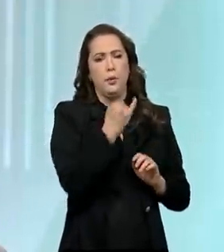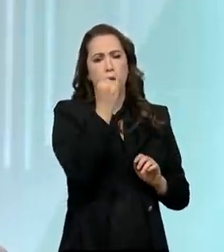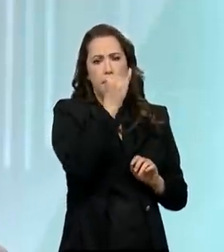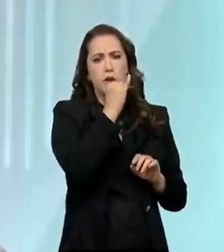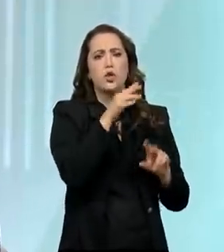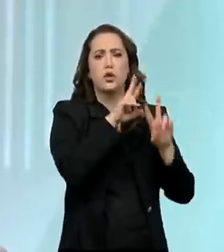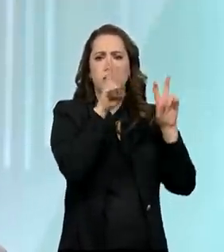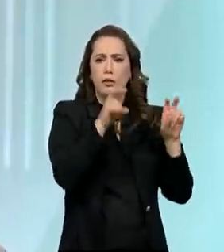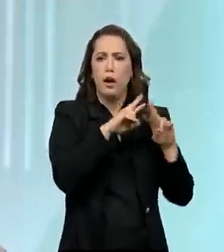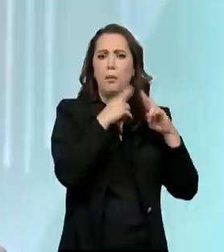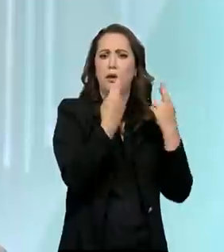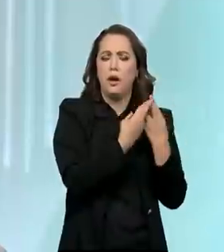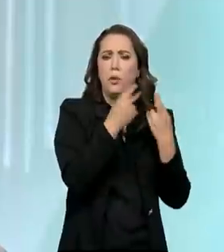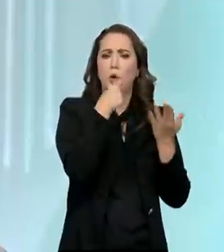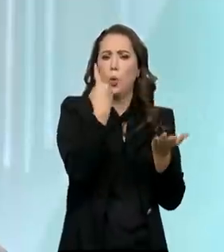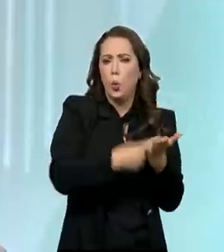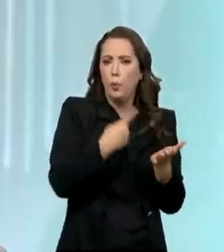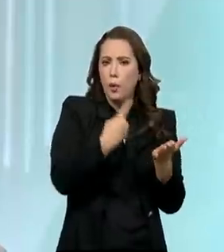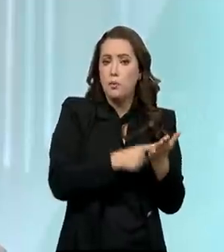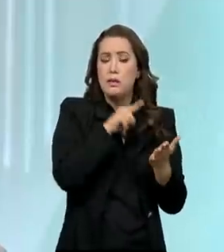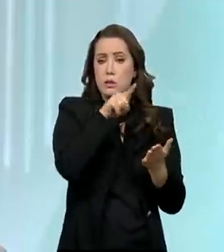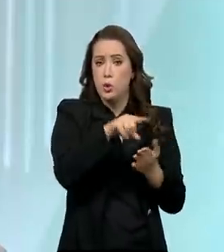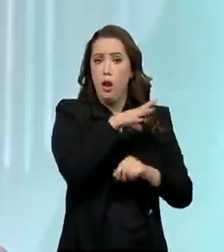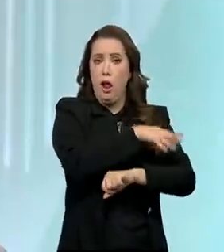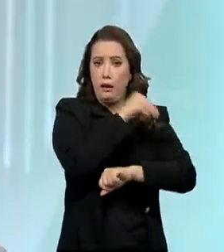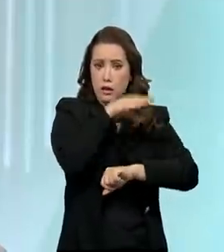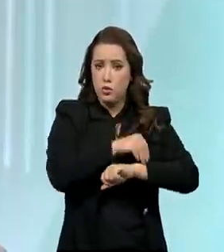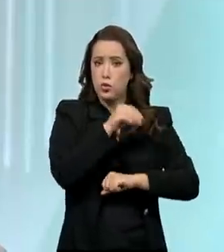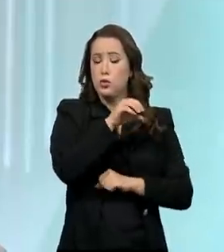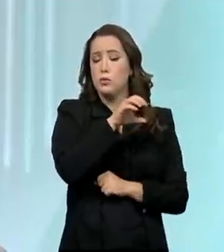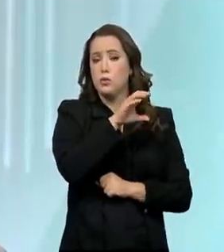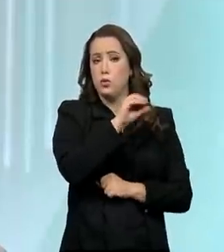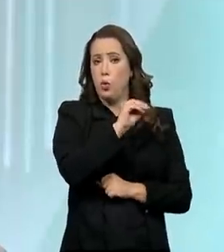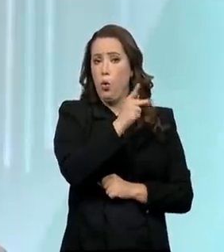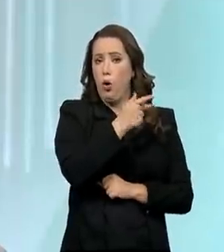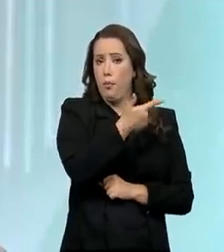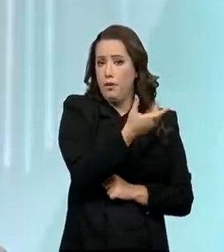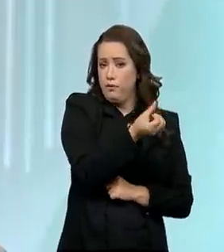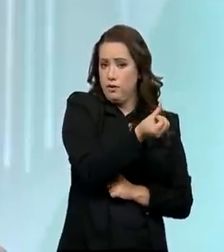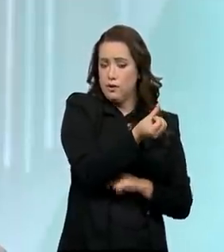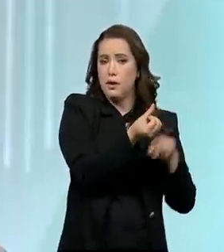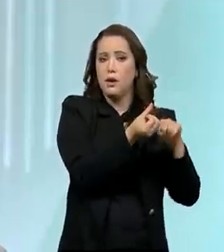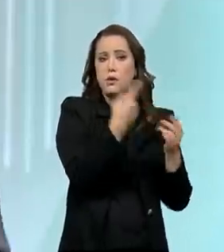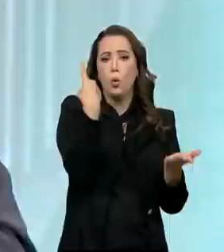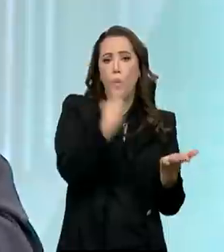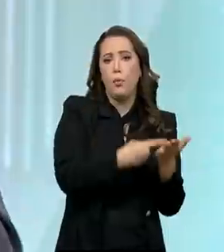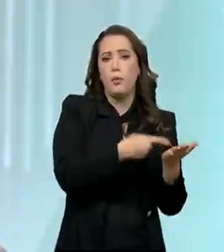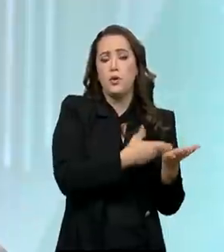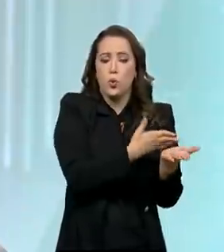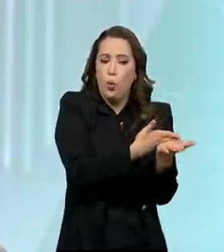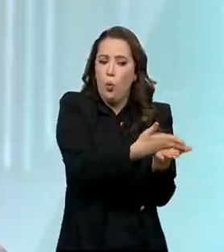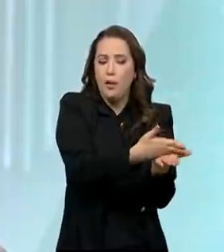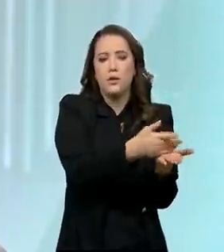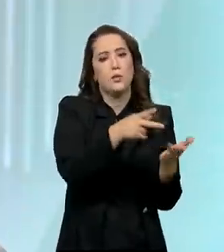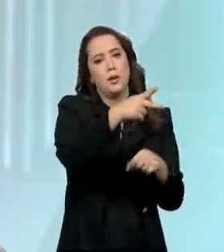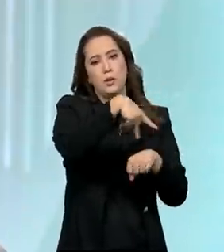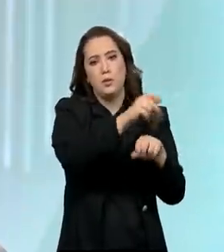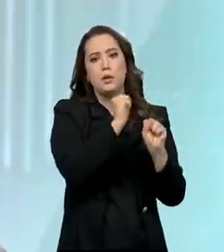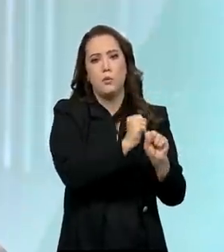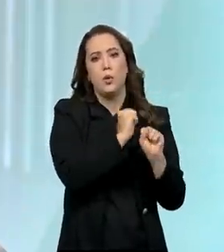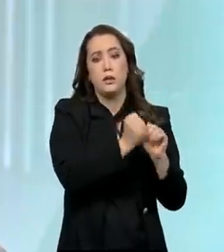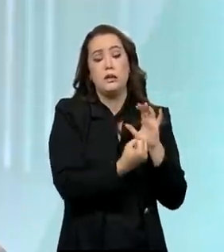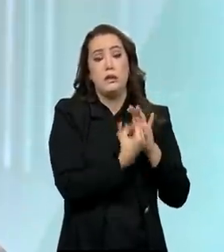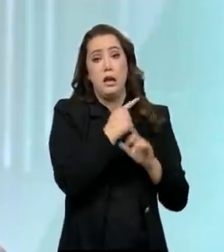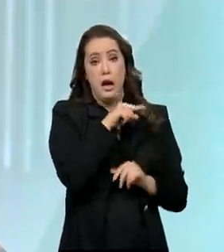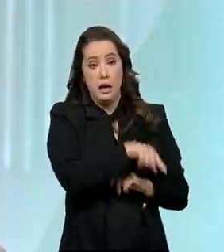justamente o acordo diplomático, o acordo global, que é a linha de base, que o parâmetro zero para que os países possam construir esse